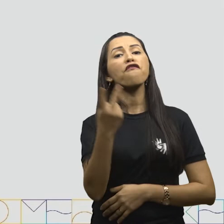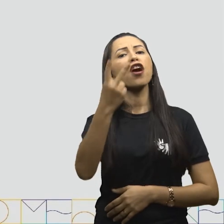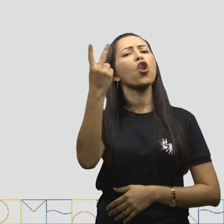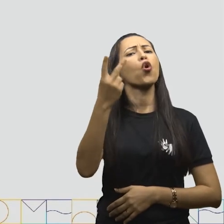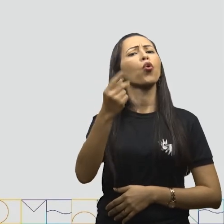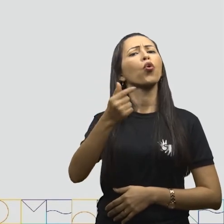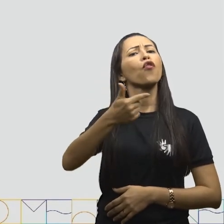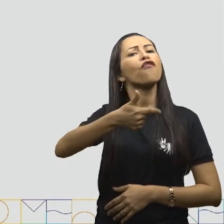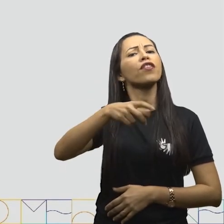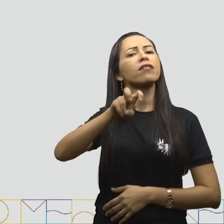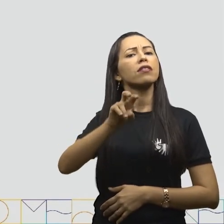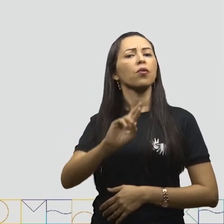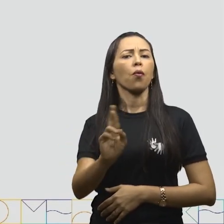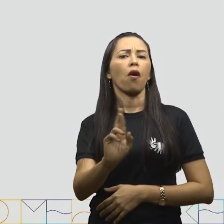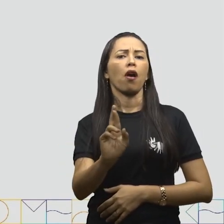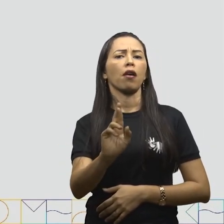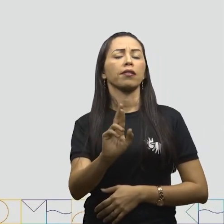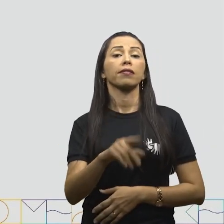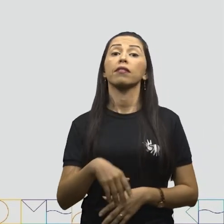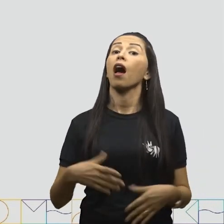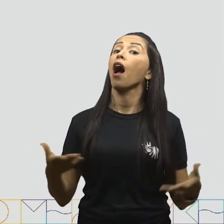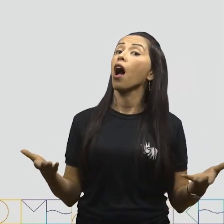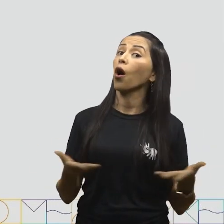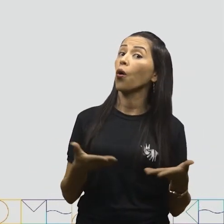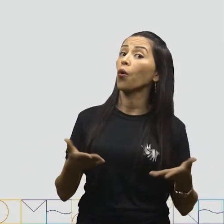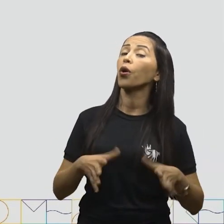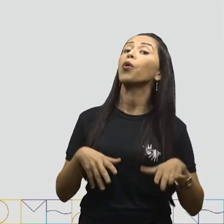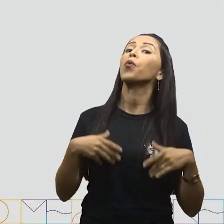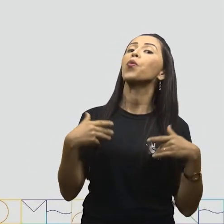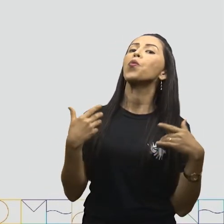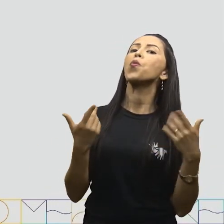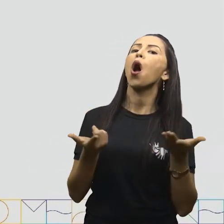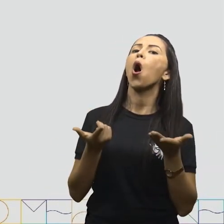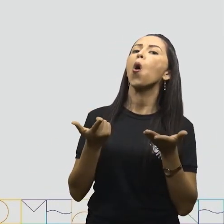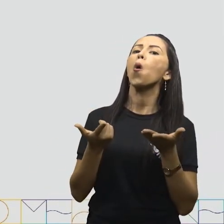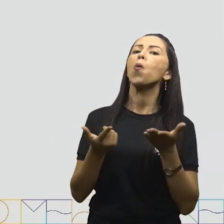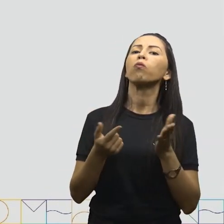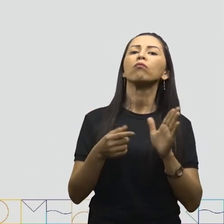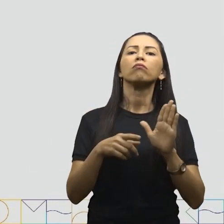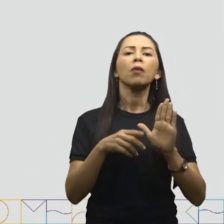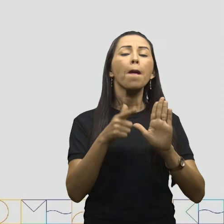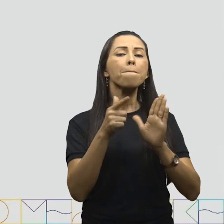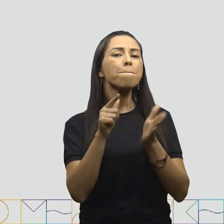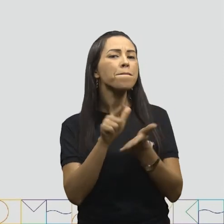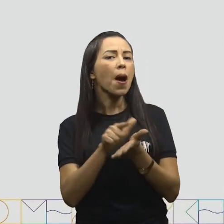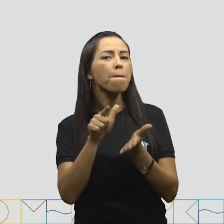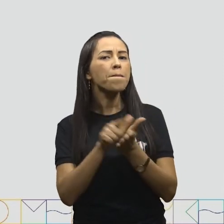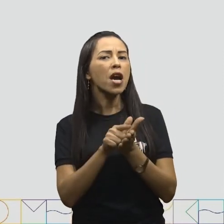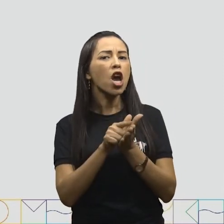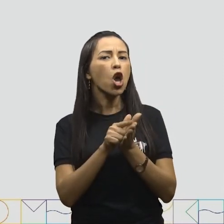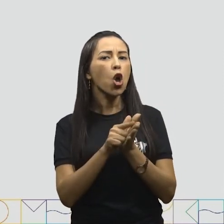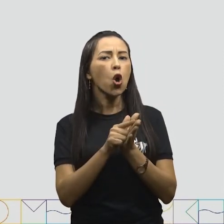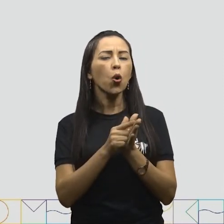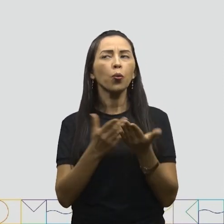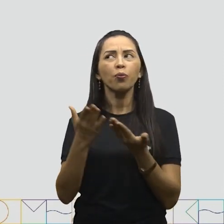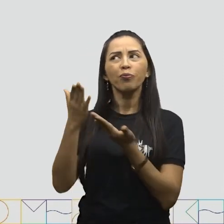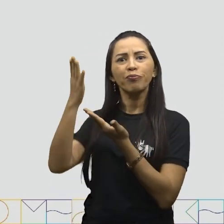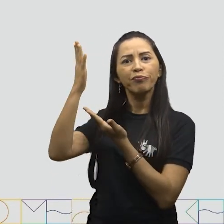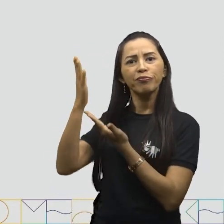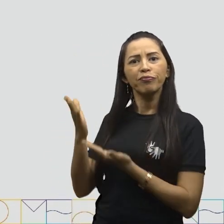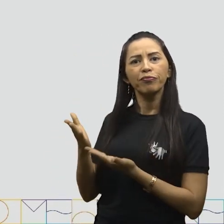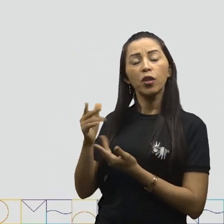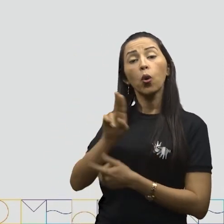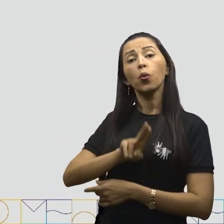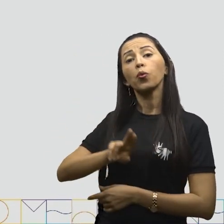25 reais. Quais as cédulas que ela precisa ter para fazer essa